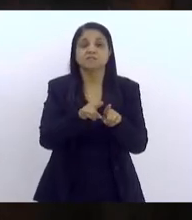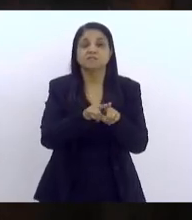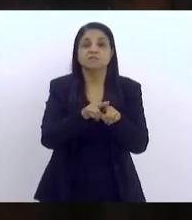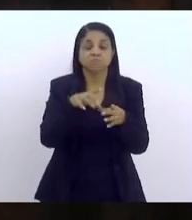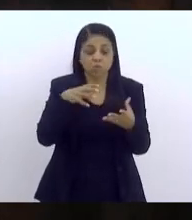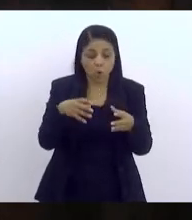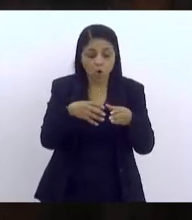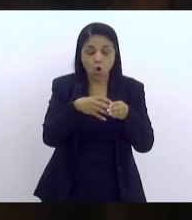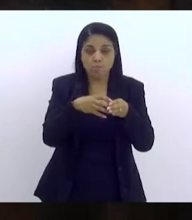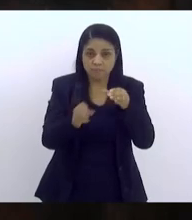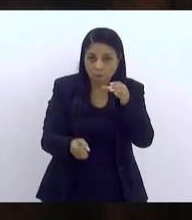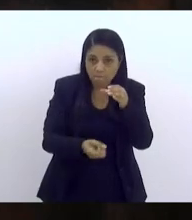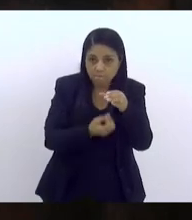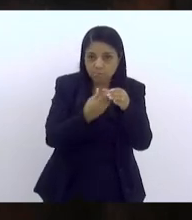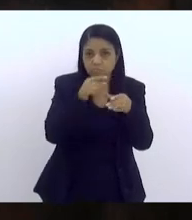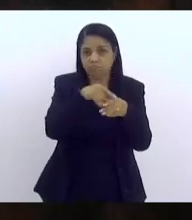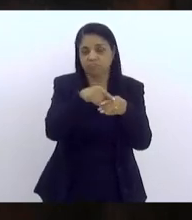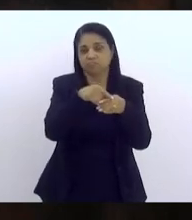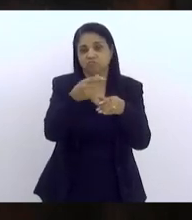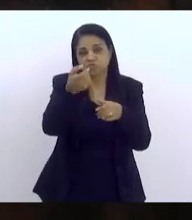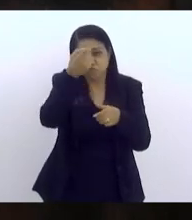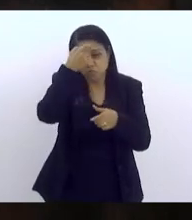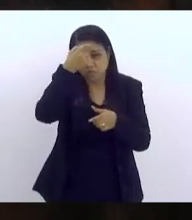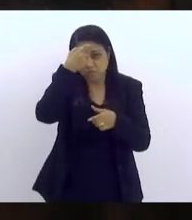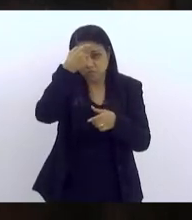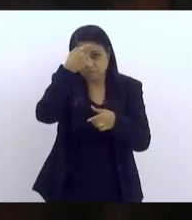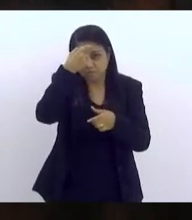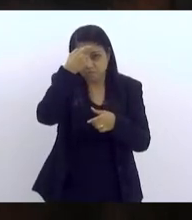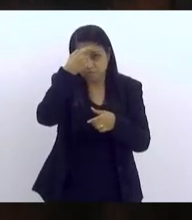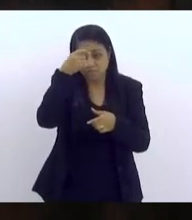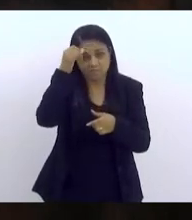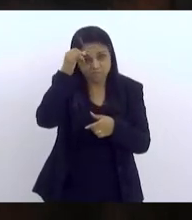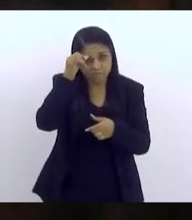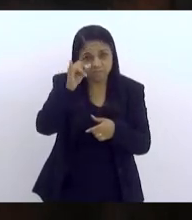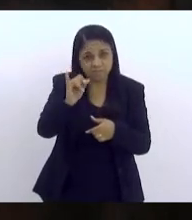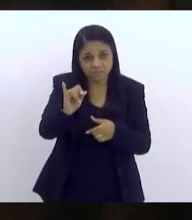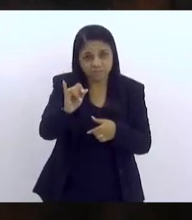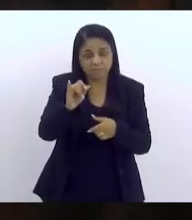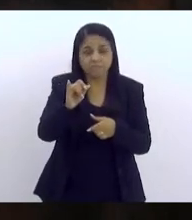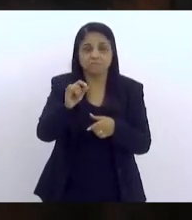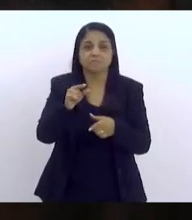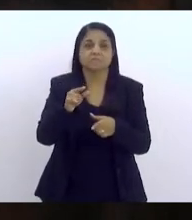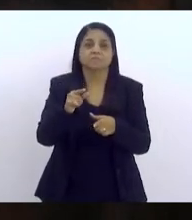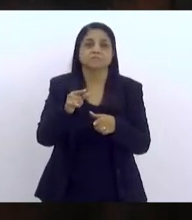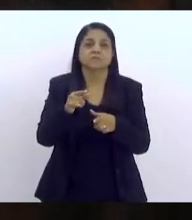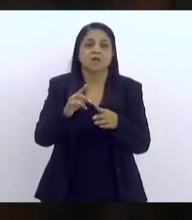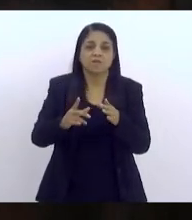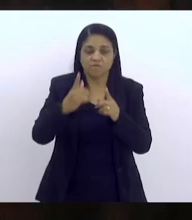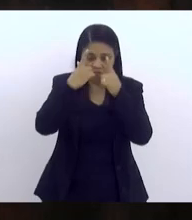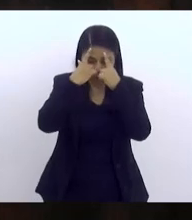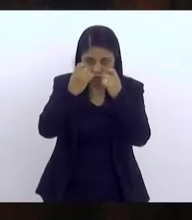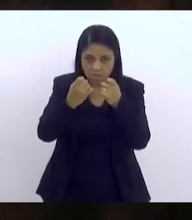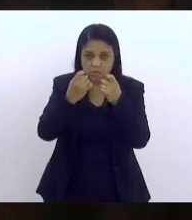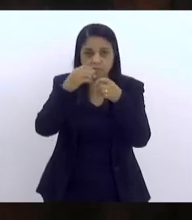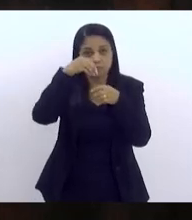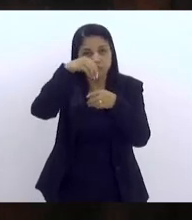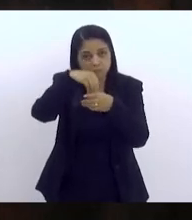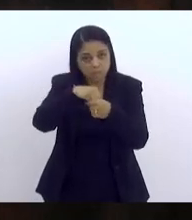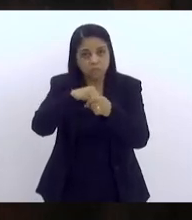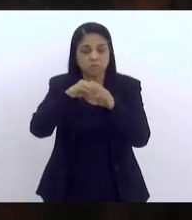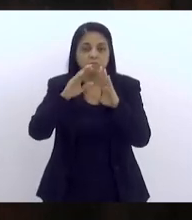comissões de conscientização e prevenção do enfrentamento à violência nas escolas.